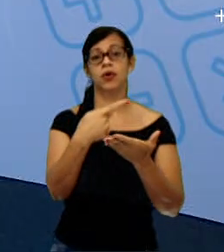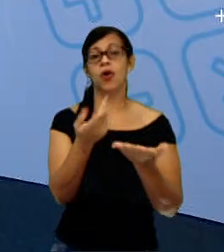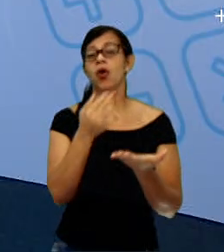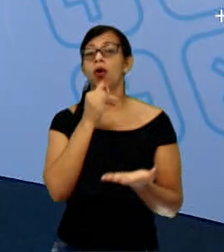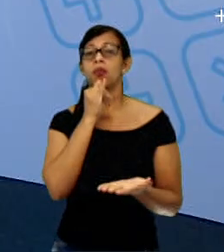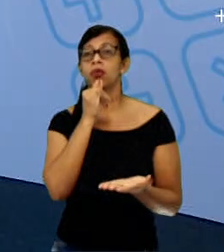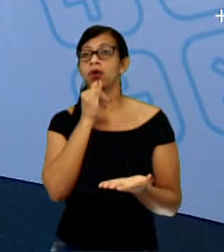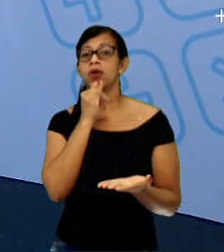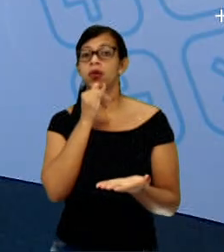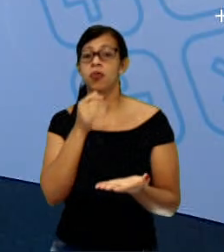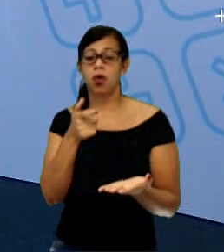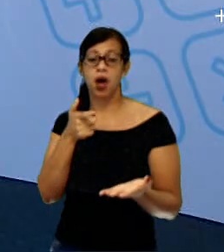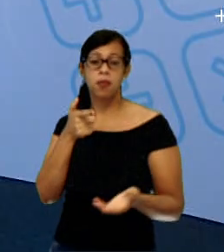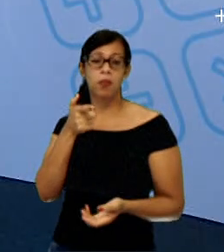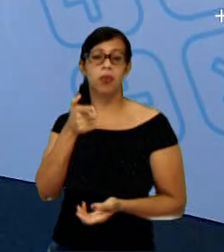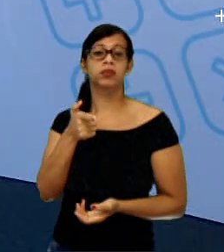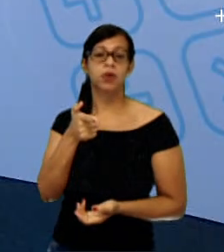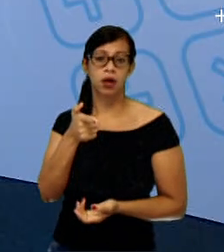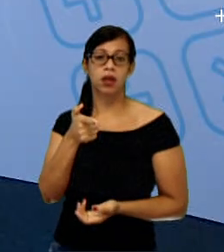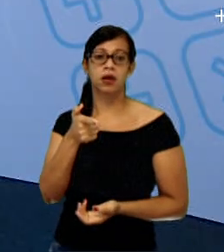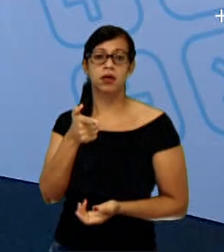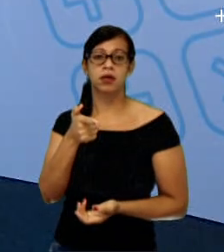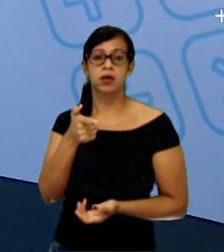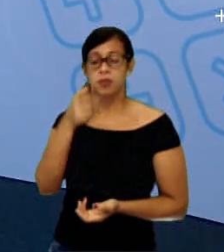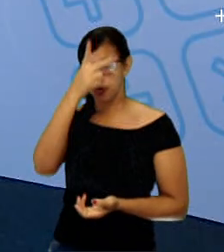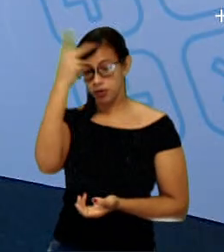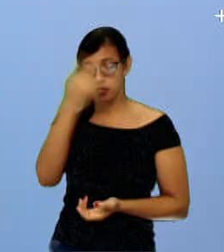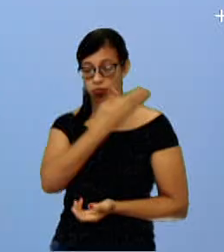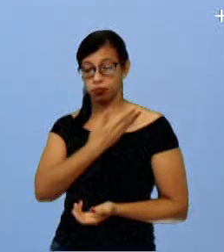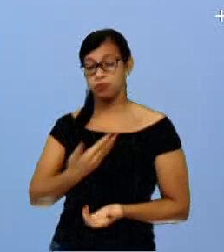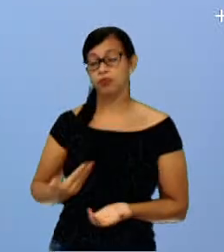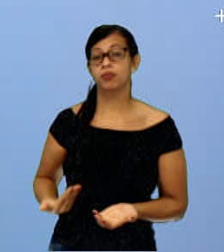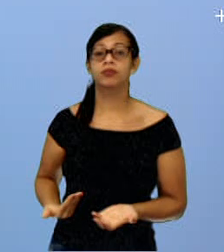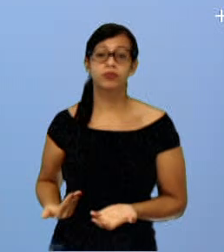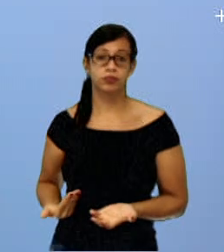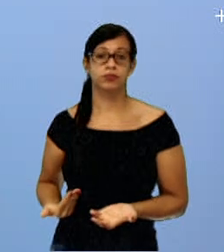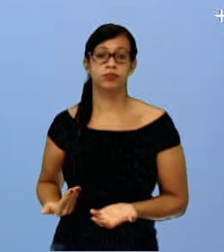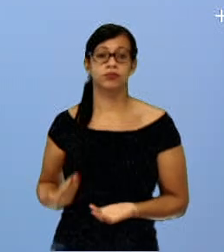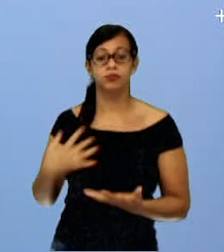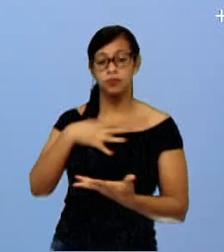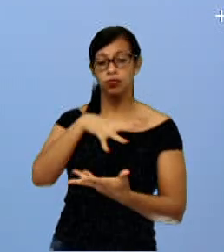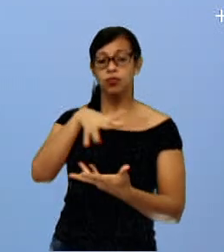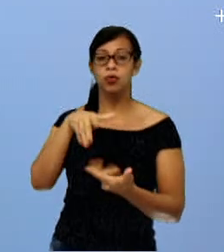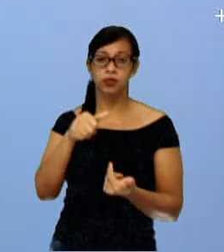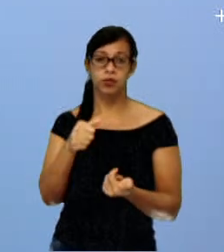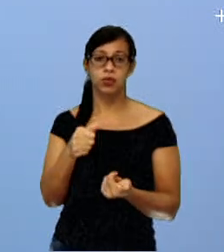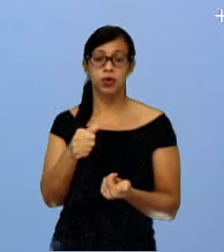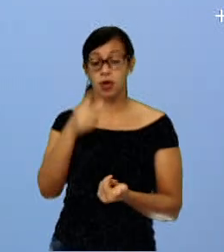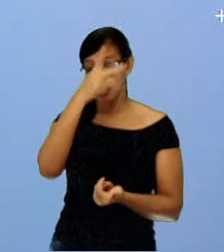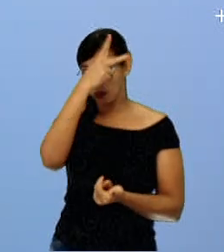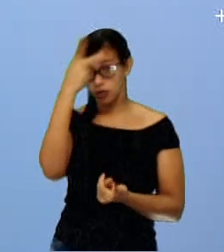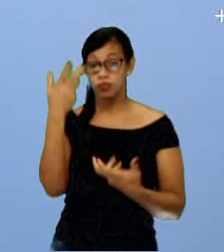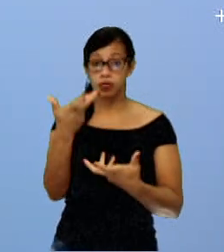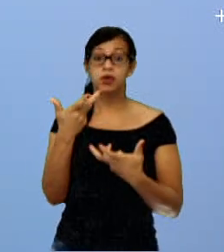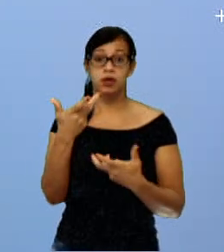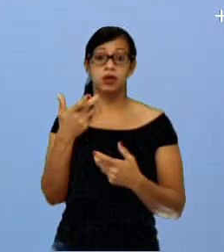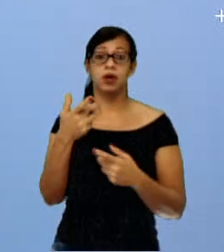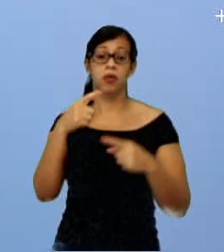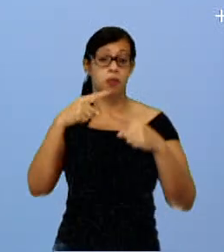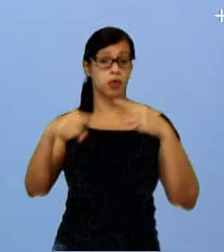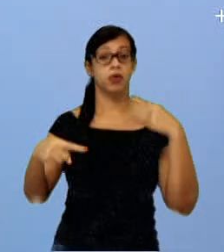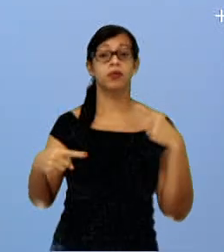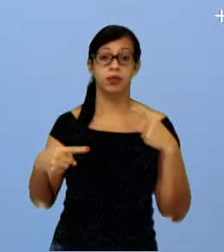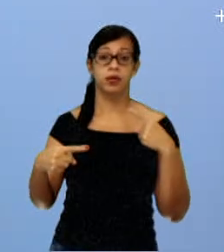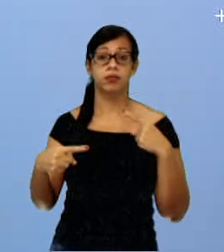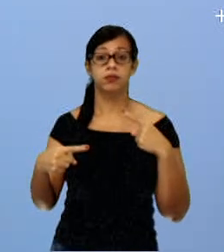e mundiais, brasileiros e mundiais. Então, tentaram até proibir a exposição, mas não conseguiram. Então, vocês